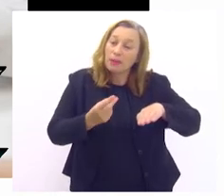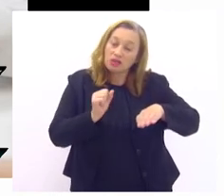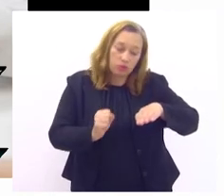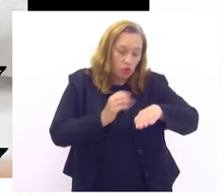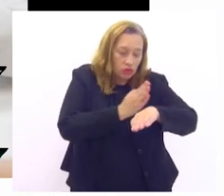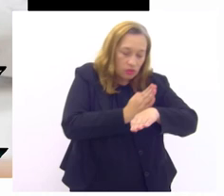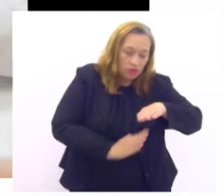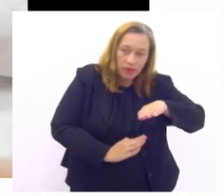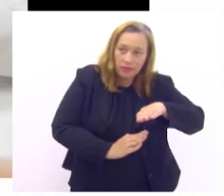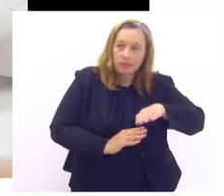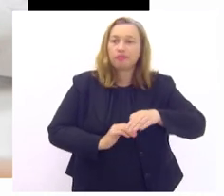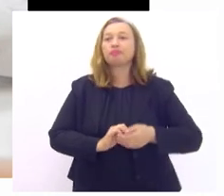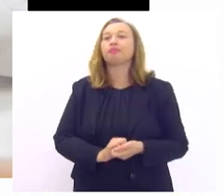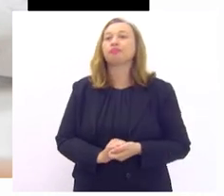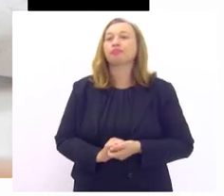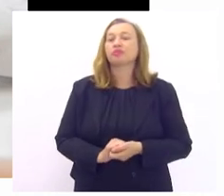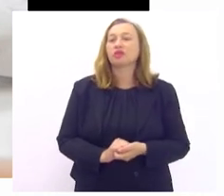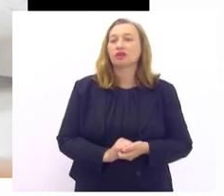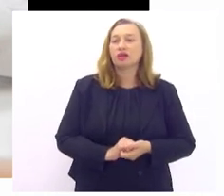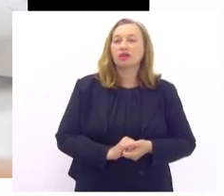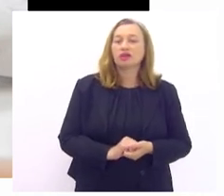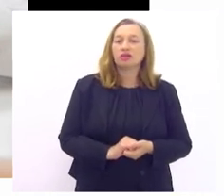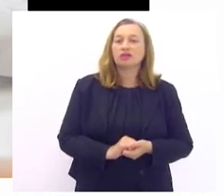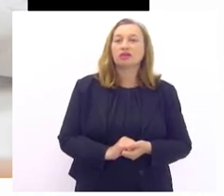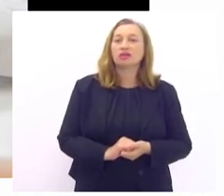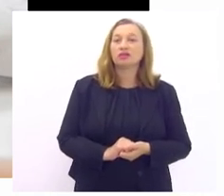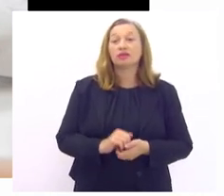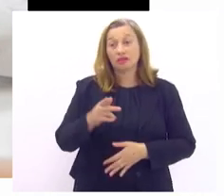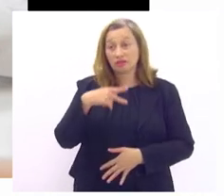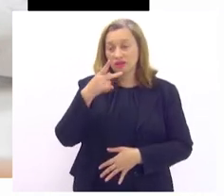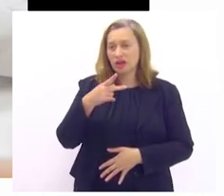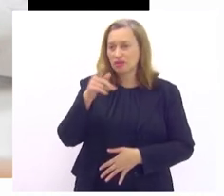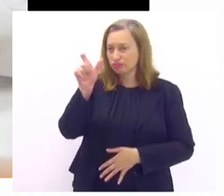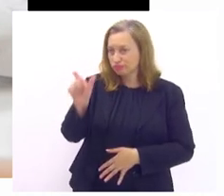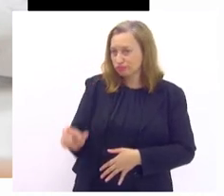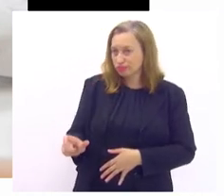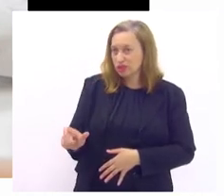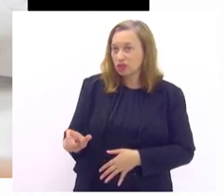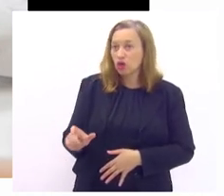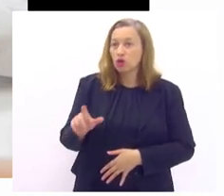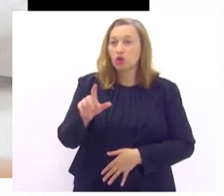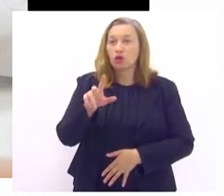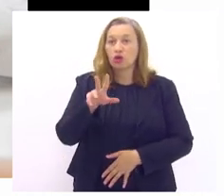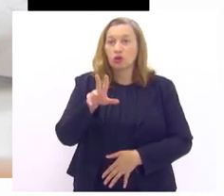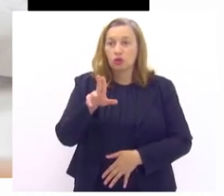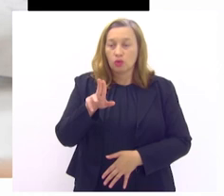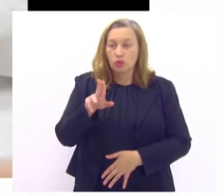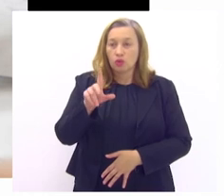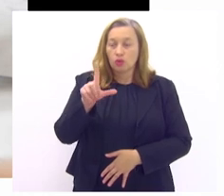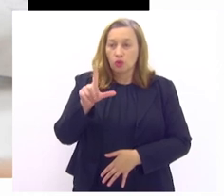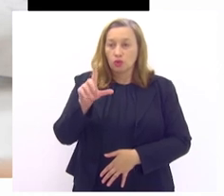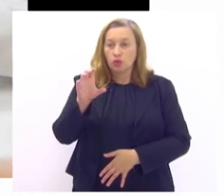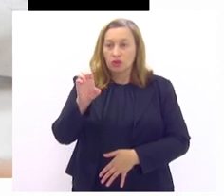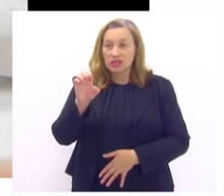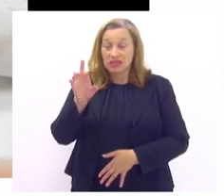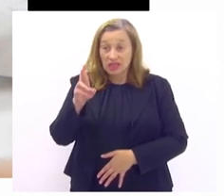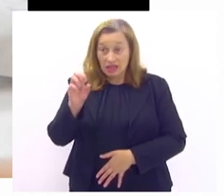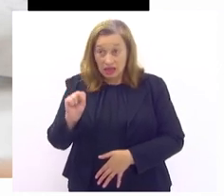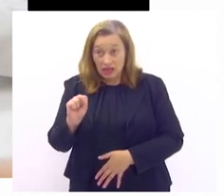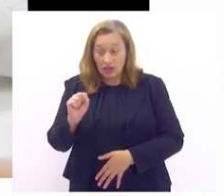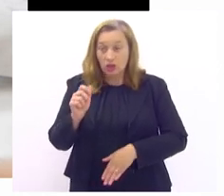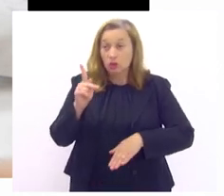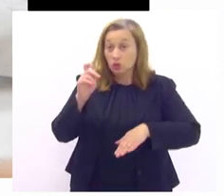né e a gente falar que esse paciente com úlcera no pé né ele tem